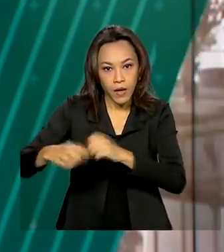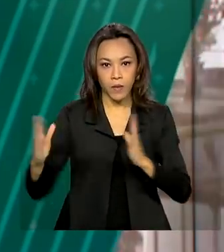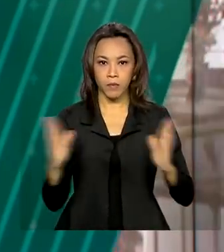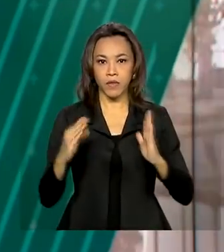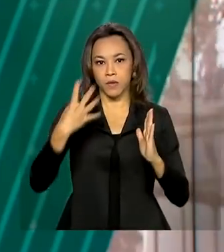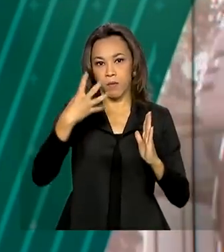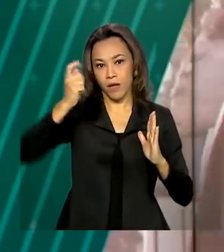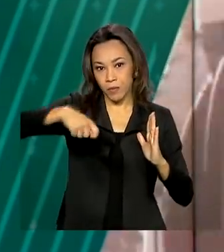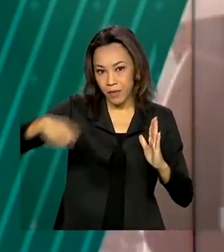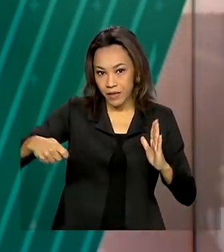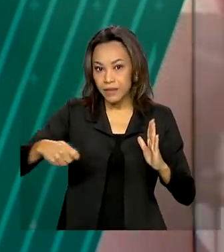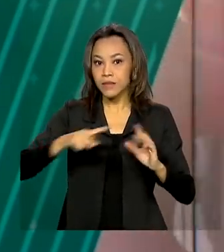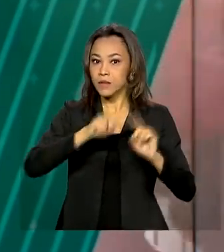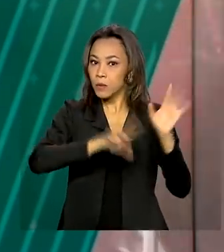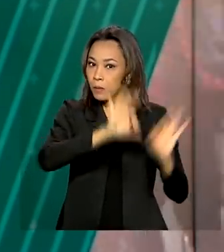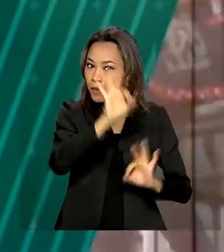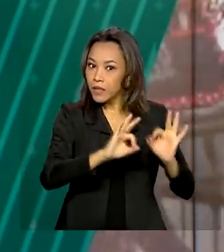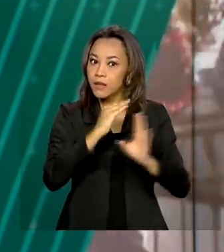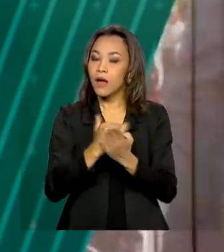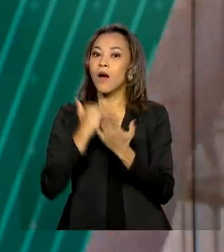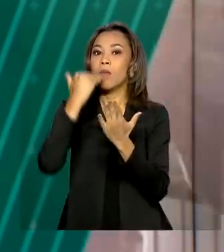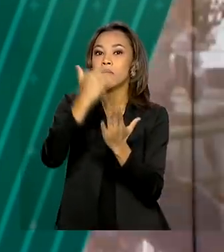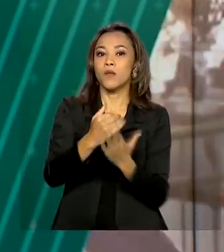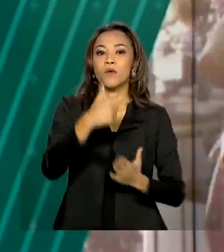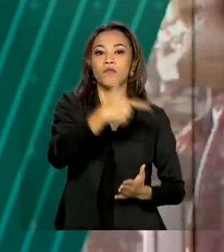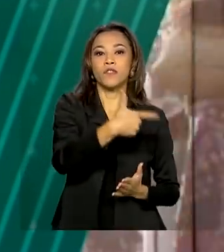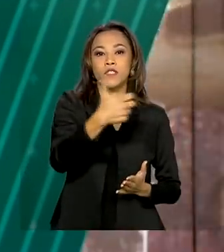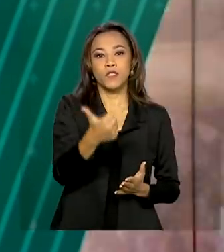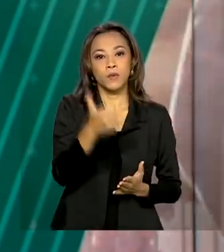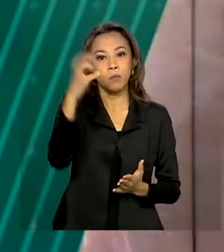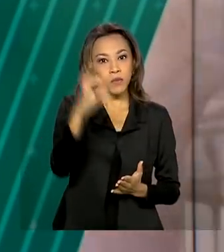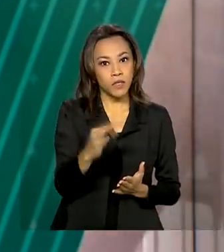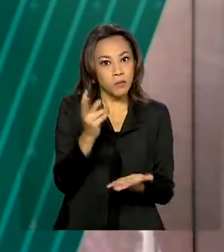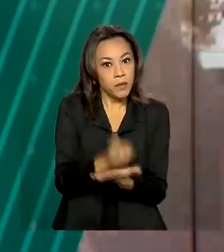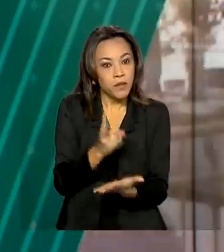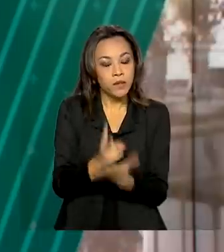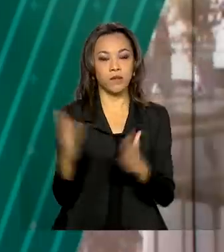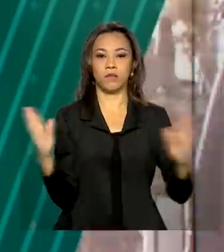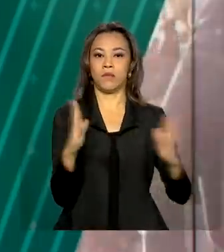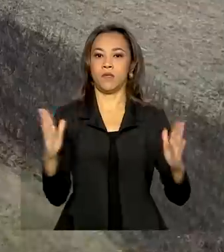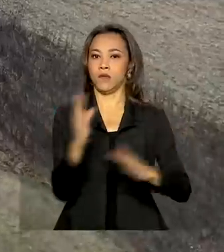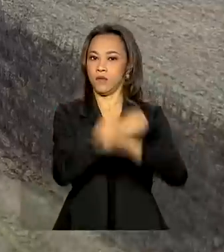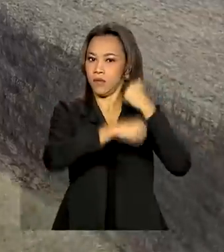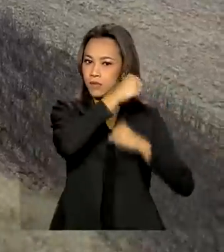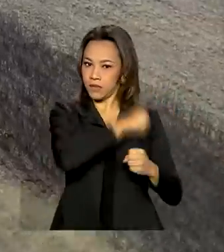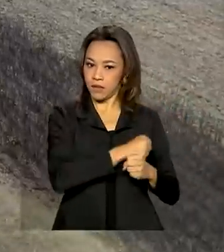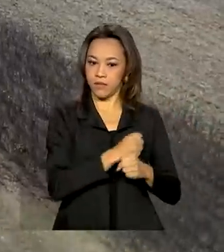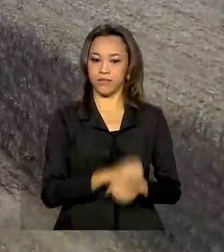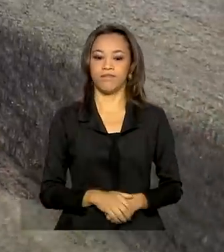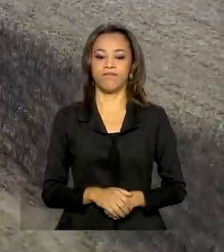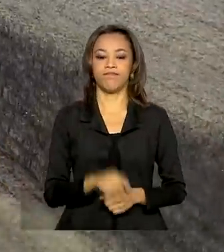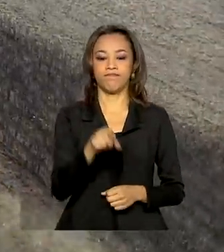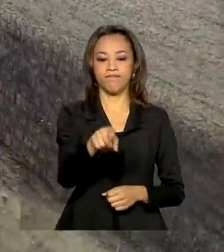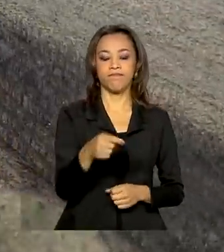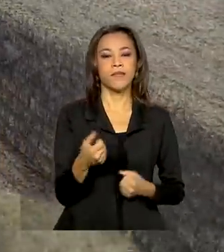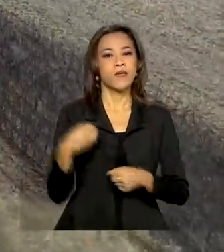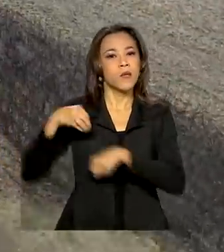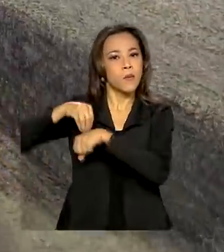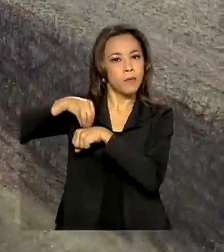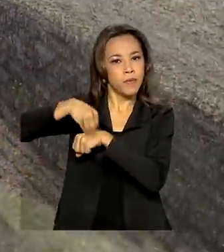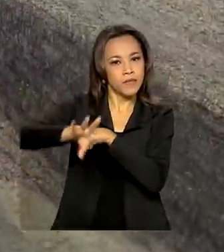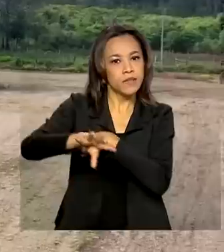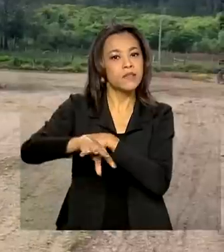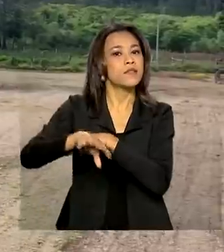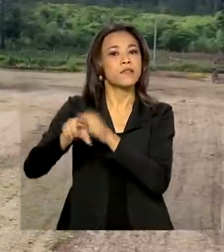Safra aumentou 21% em relação ao mesmo período do ano passado. De acordo com o levantamento,